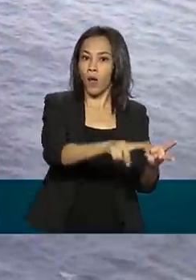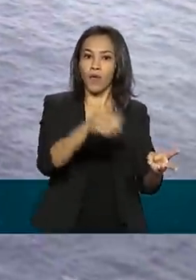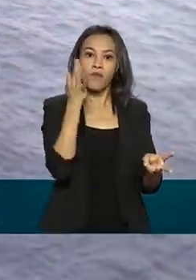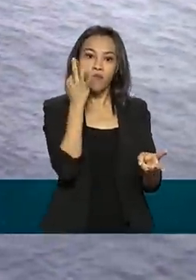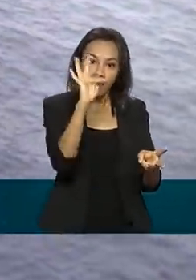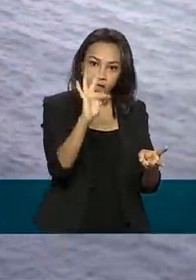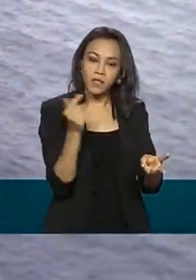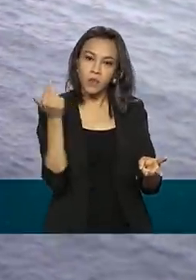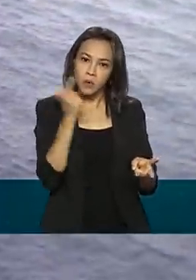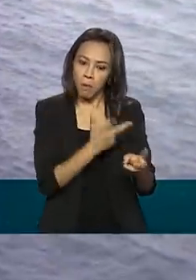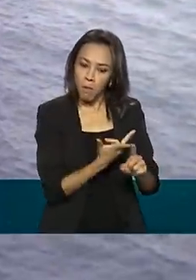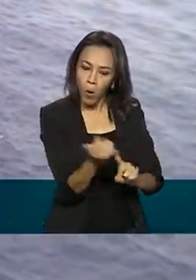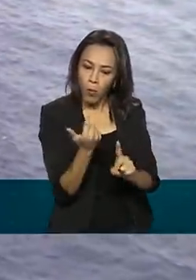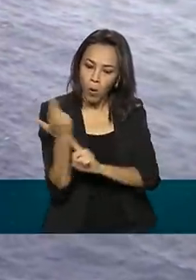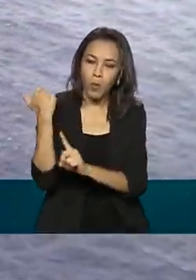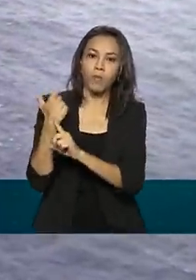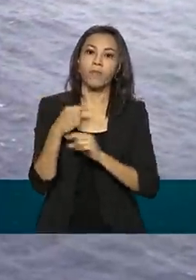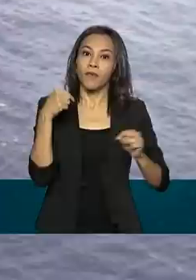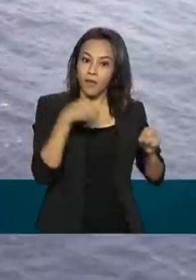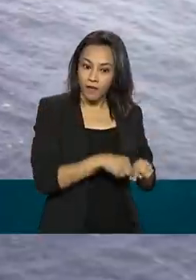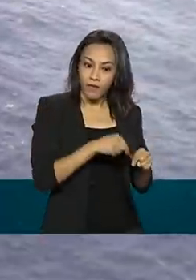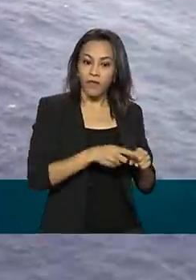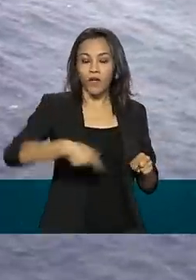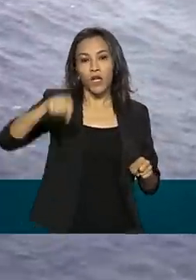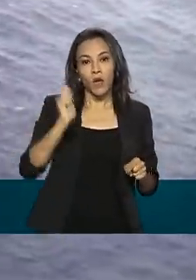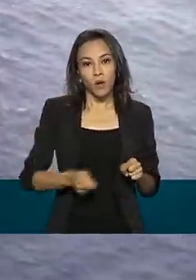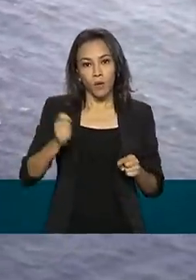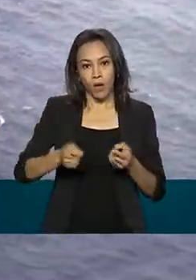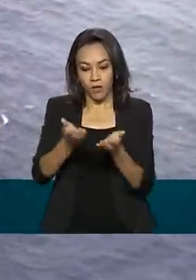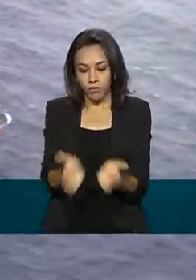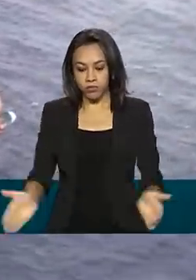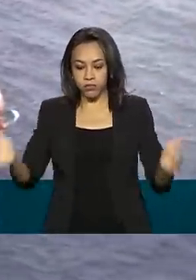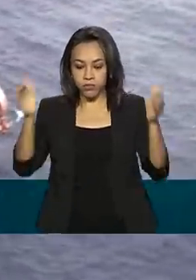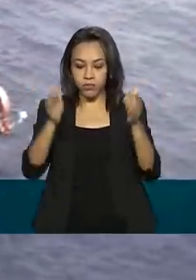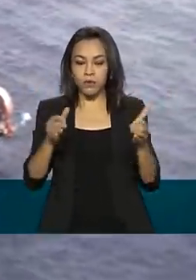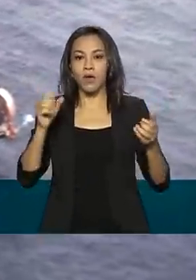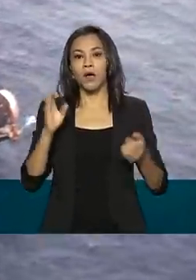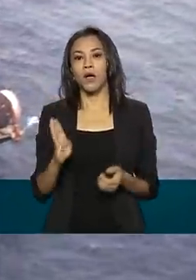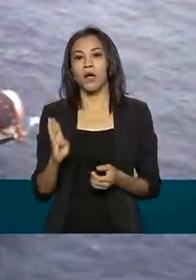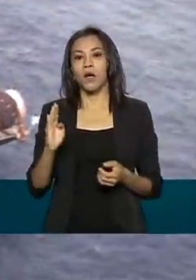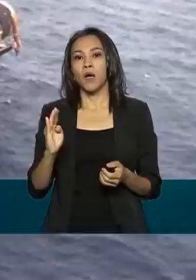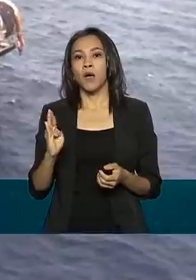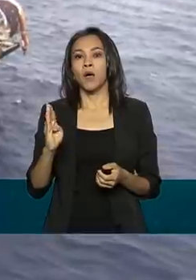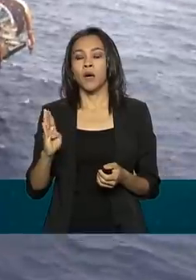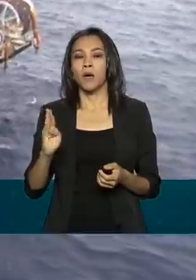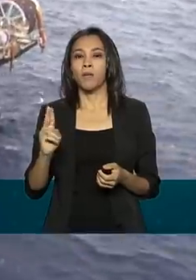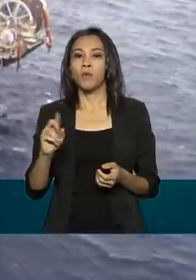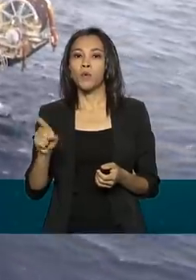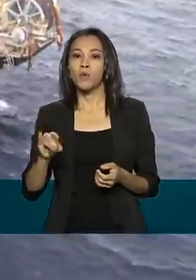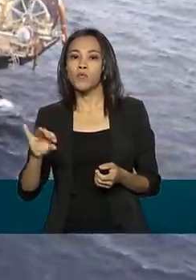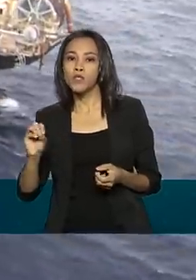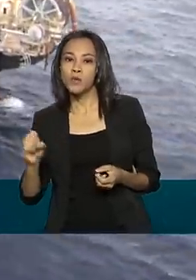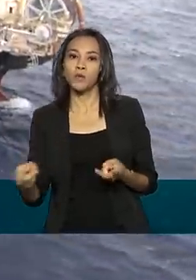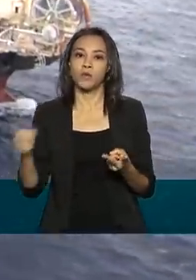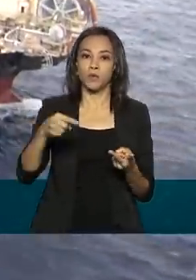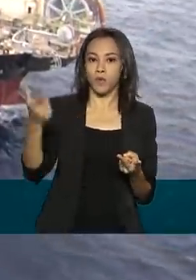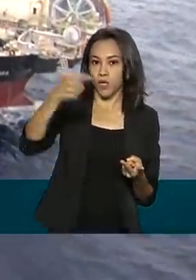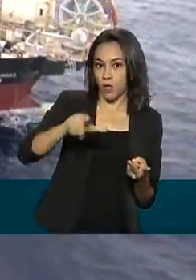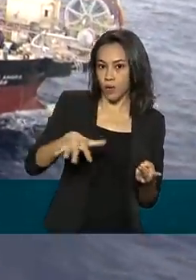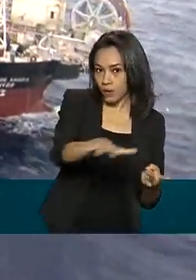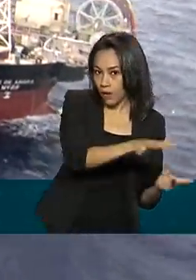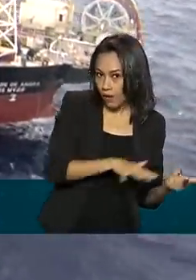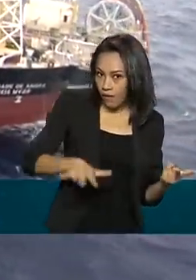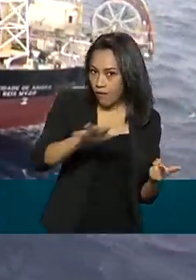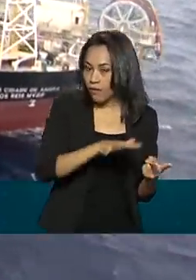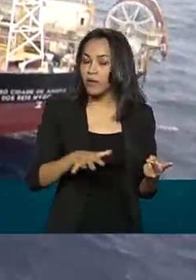55 milhões de barris de petróleo dos campos de Búzios, Sapinhoa e Tupi e da área de desenvolvimento